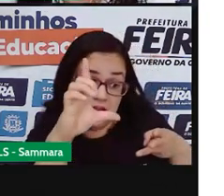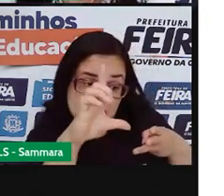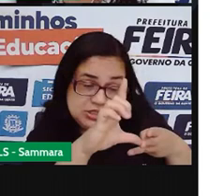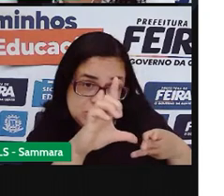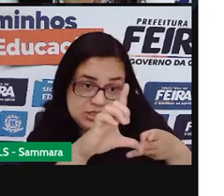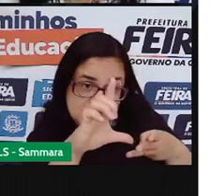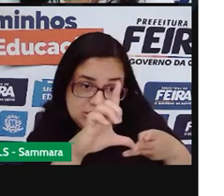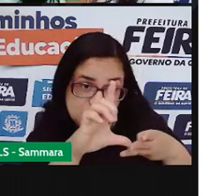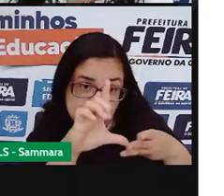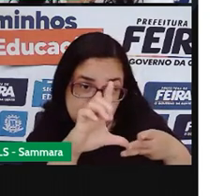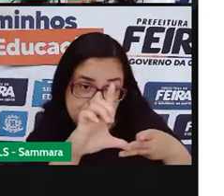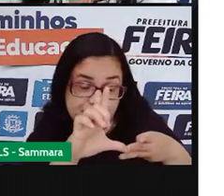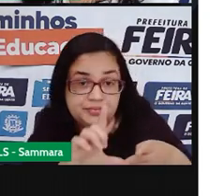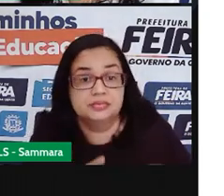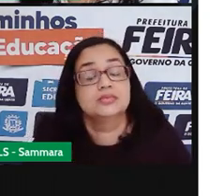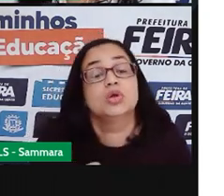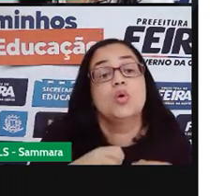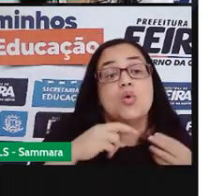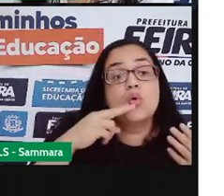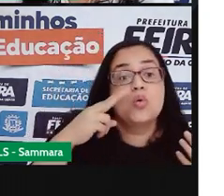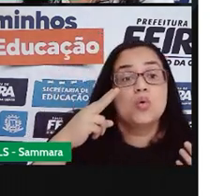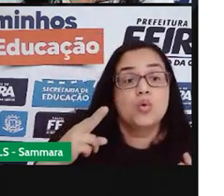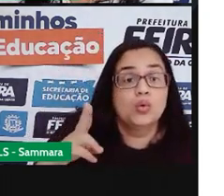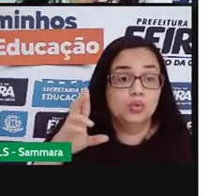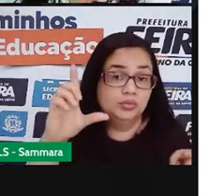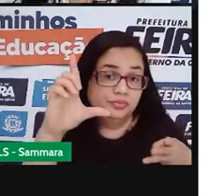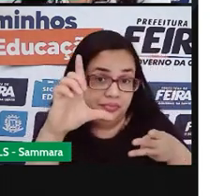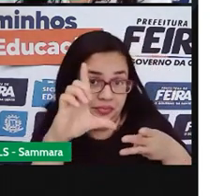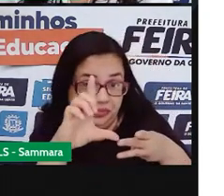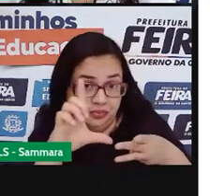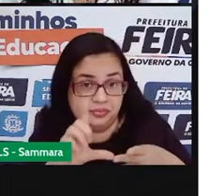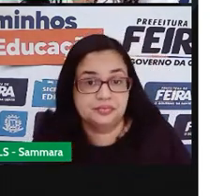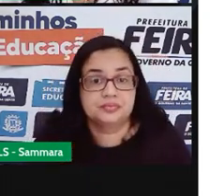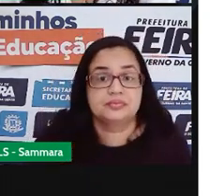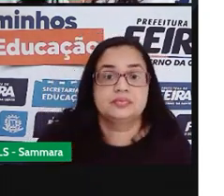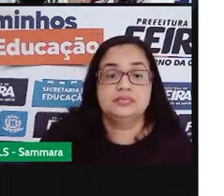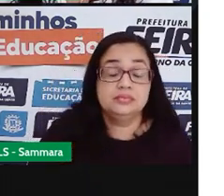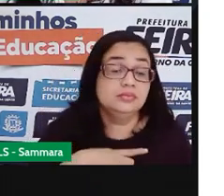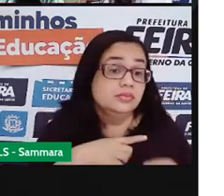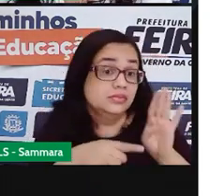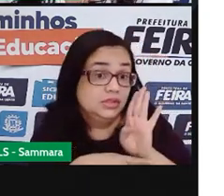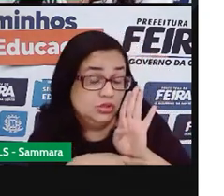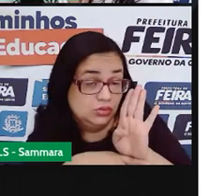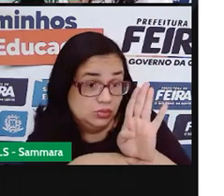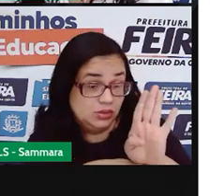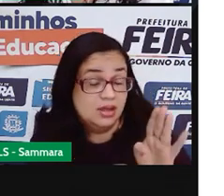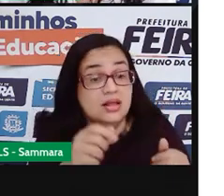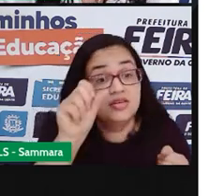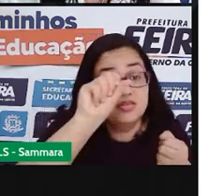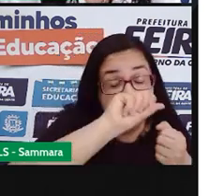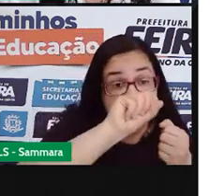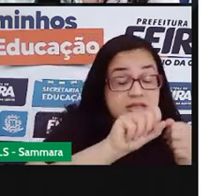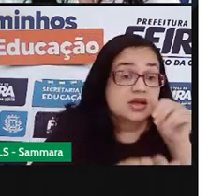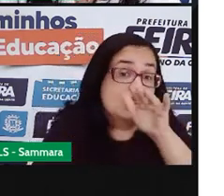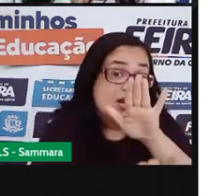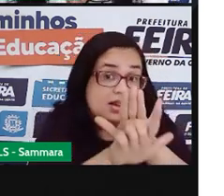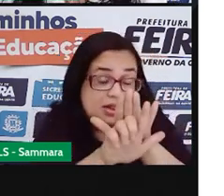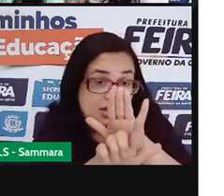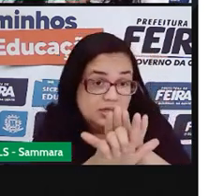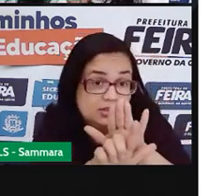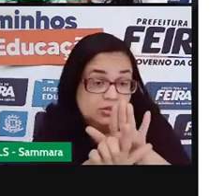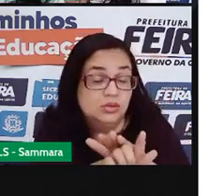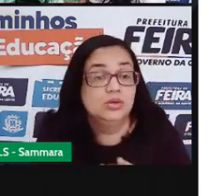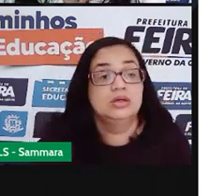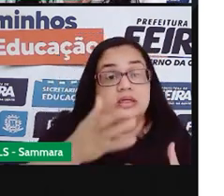legislativa, ou função legislativa. Consiste em elaborar leis que